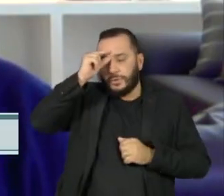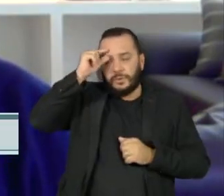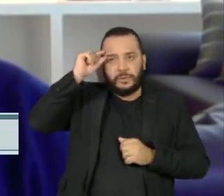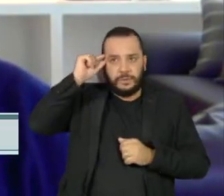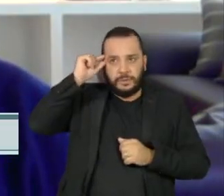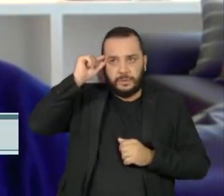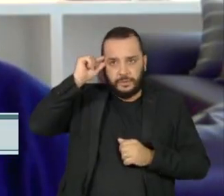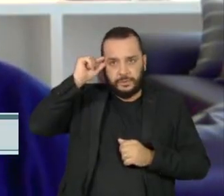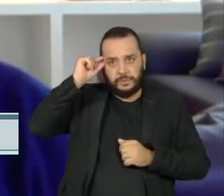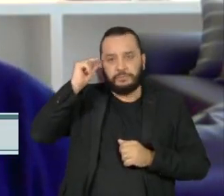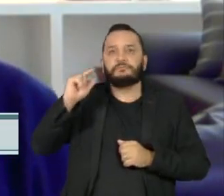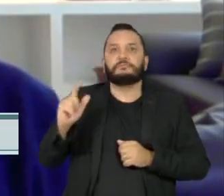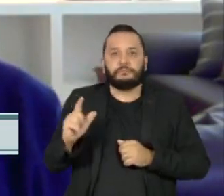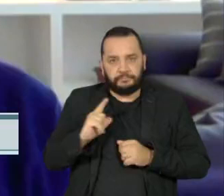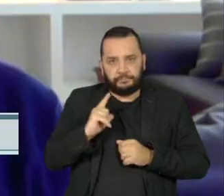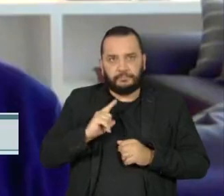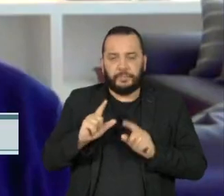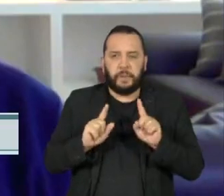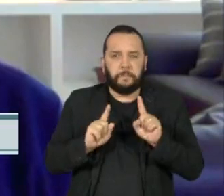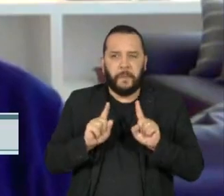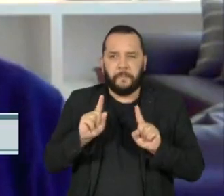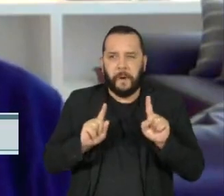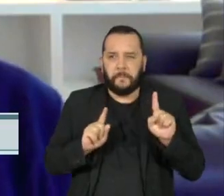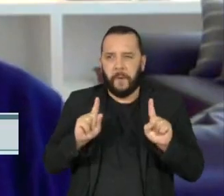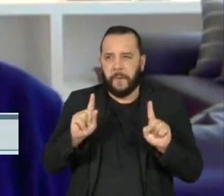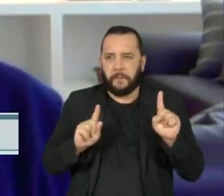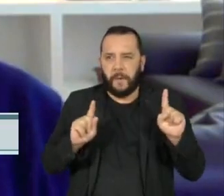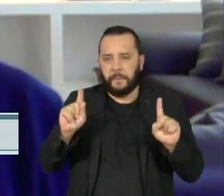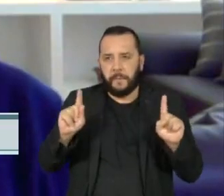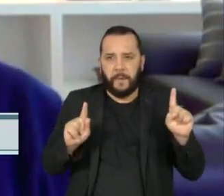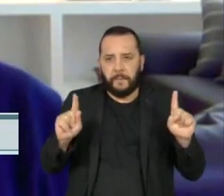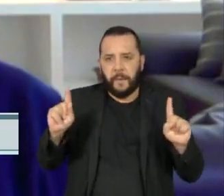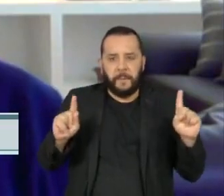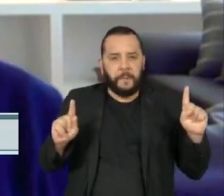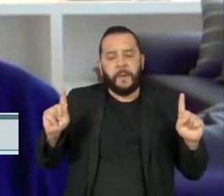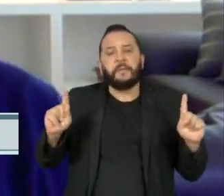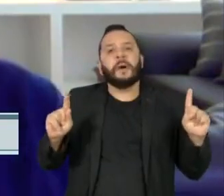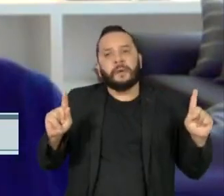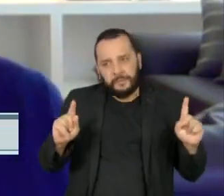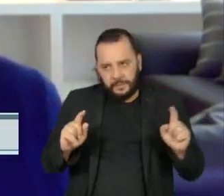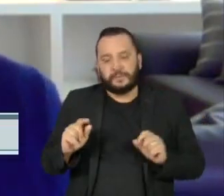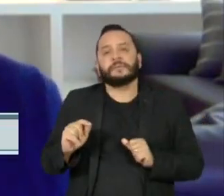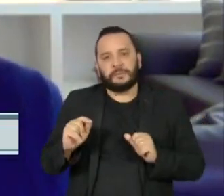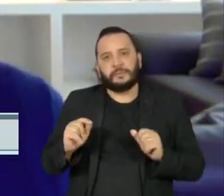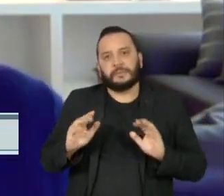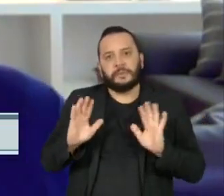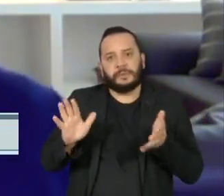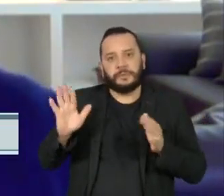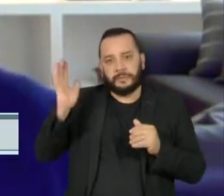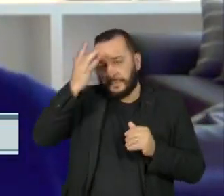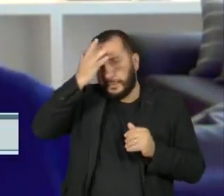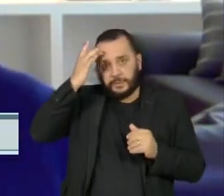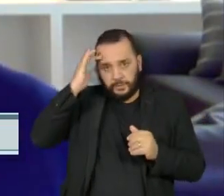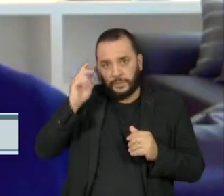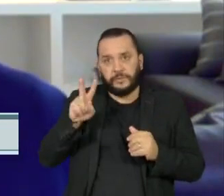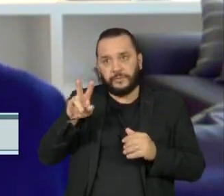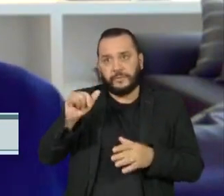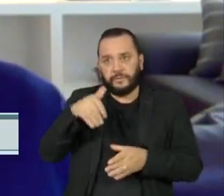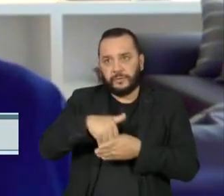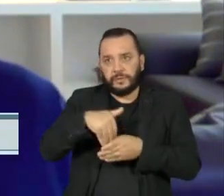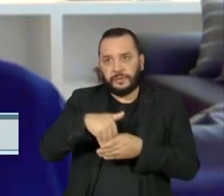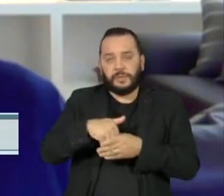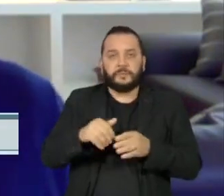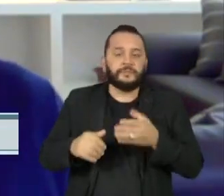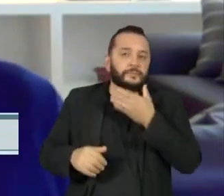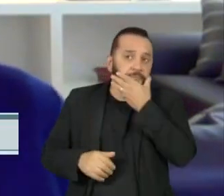disputam palmo a palmo nos diversos segmentos do eleitorado. Por exemplo, entre os